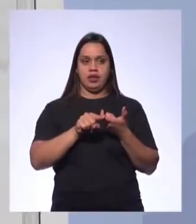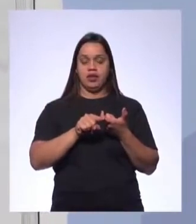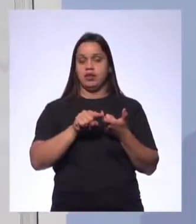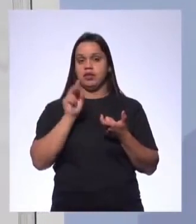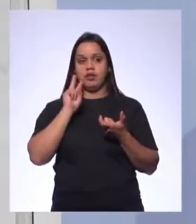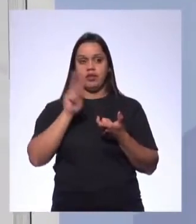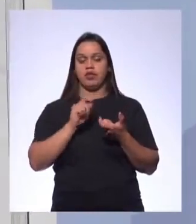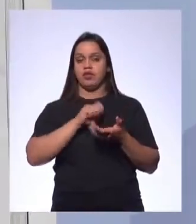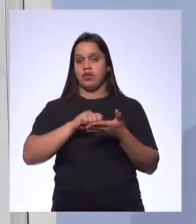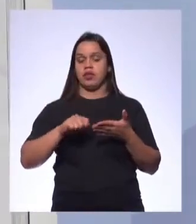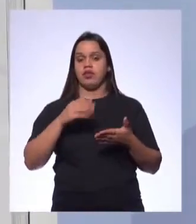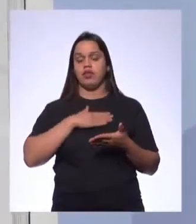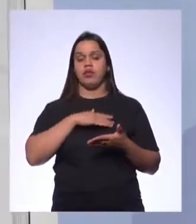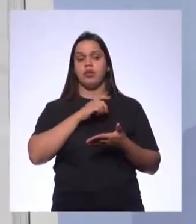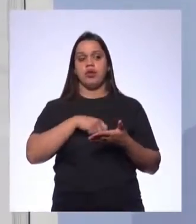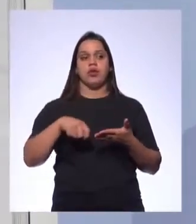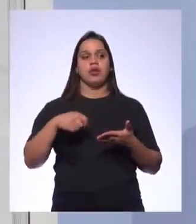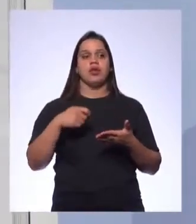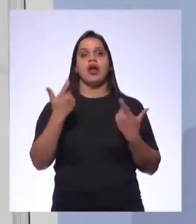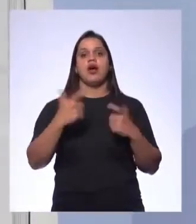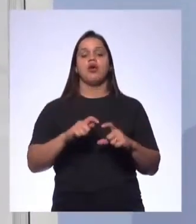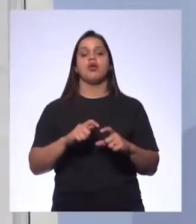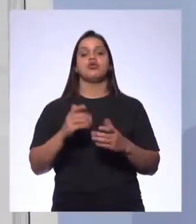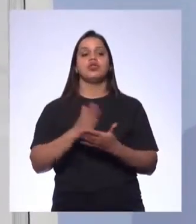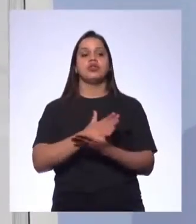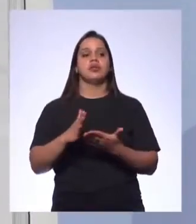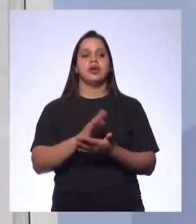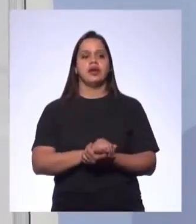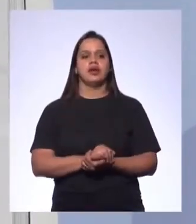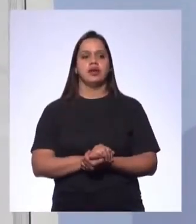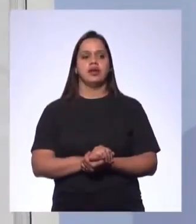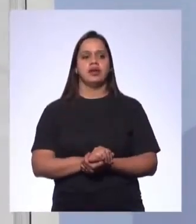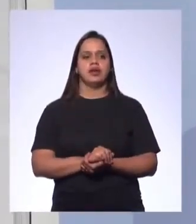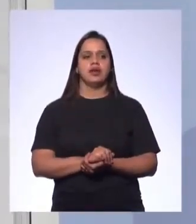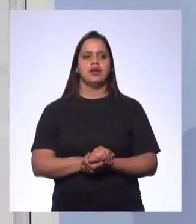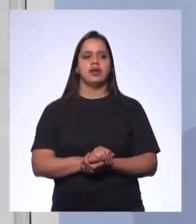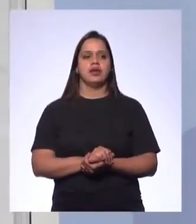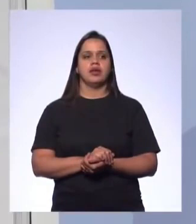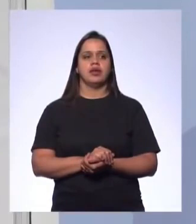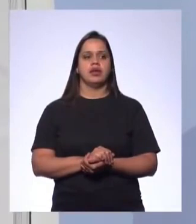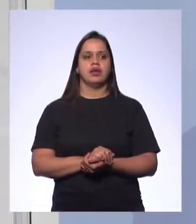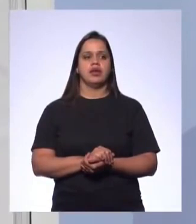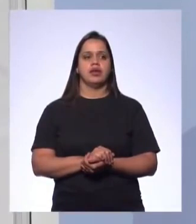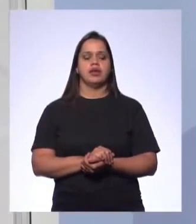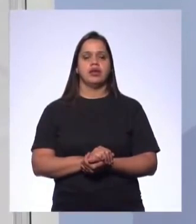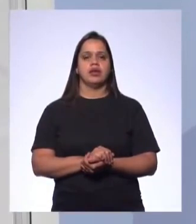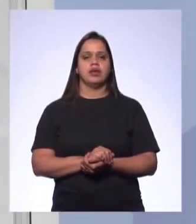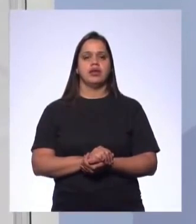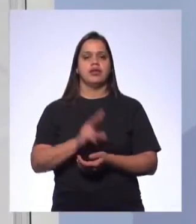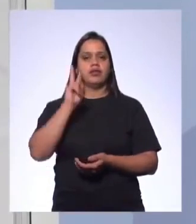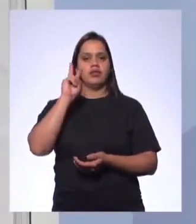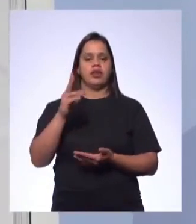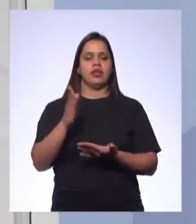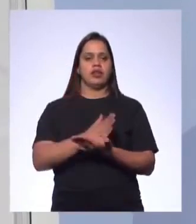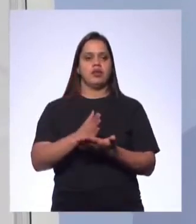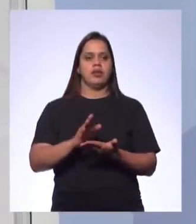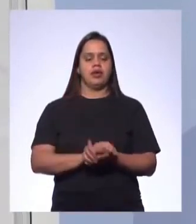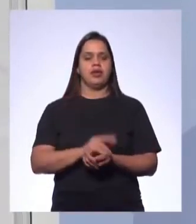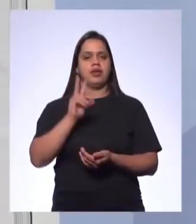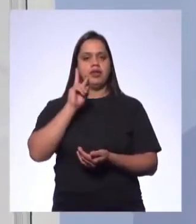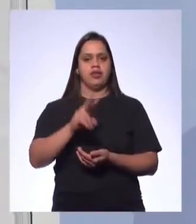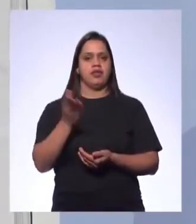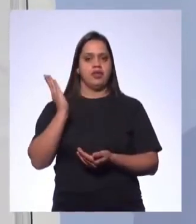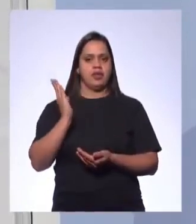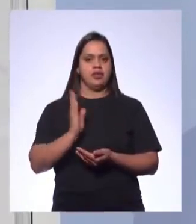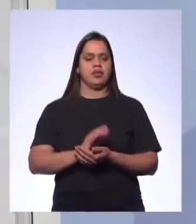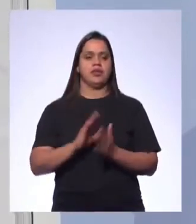escrever no meu caderno, aonde que eu ia separar? Eu iria separar aqui, Aqui, Tá? Por